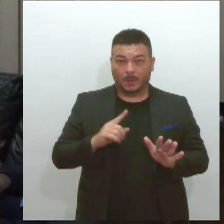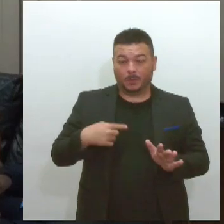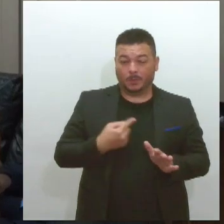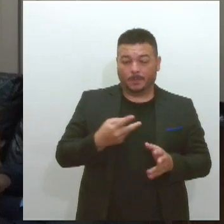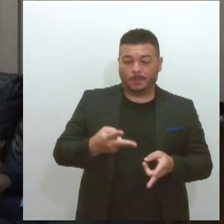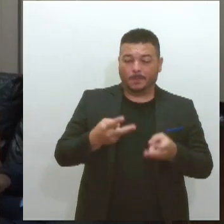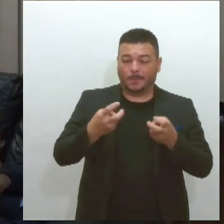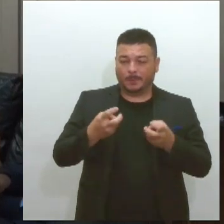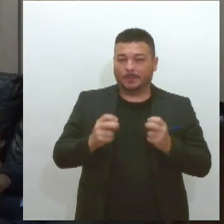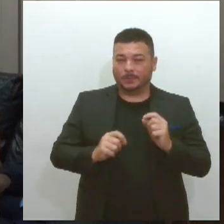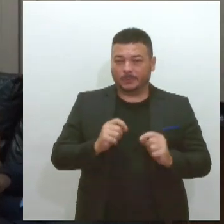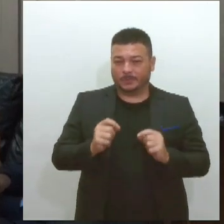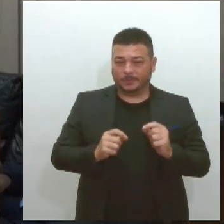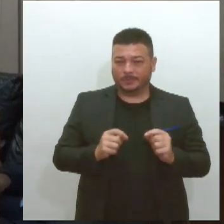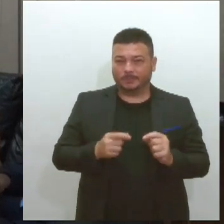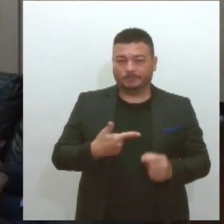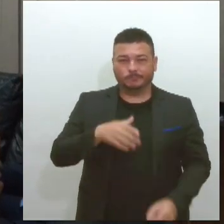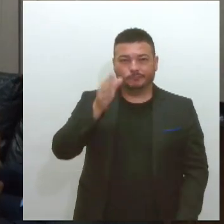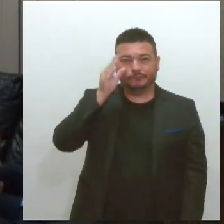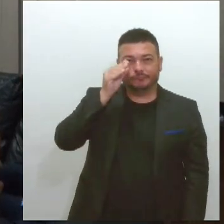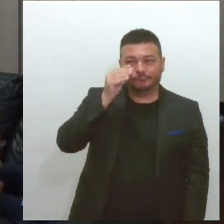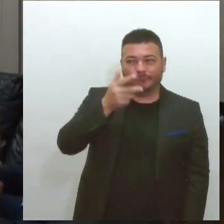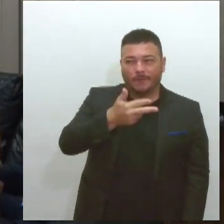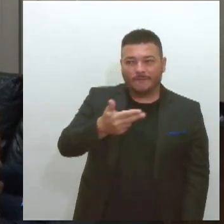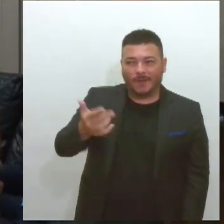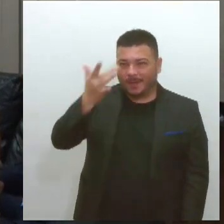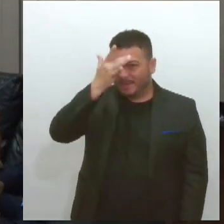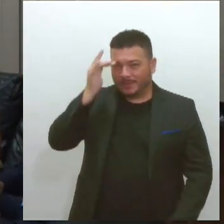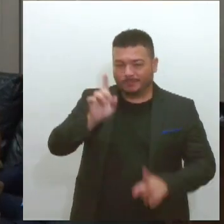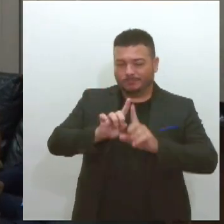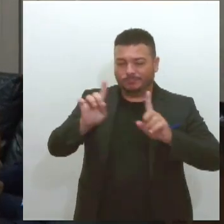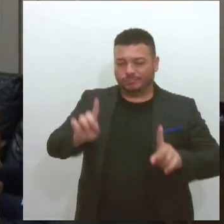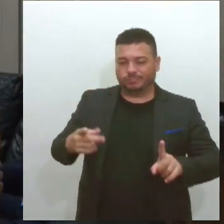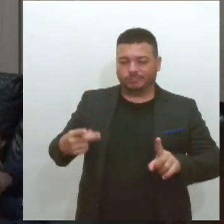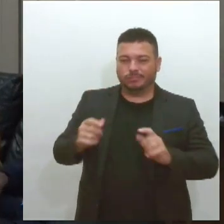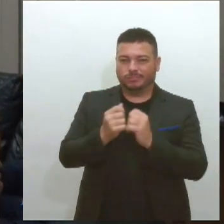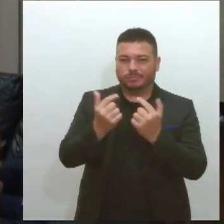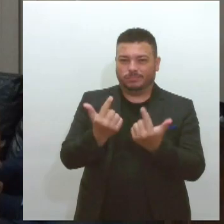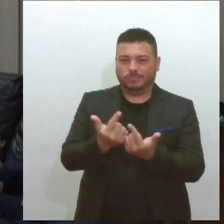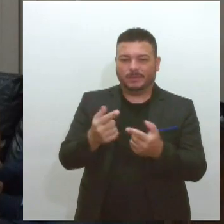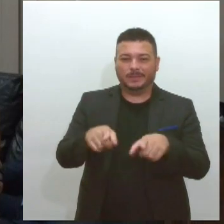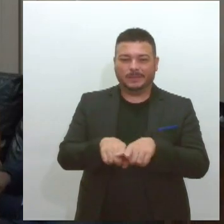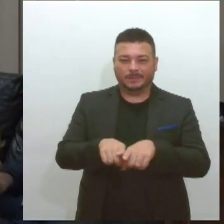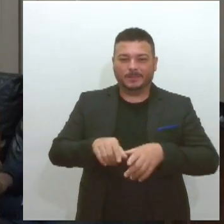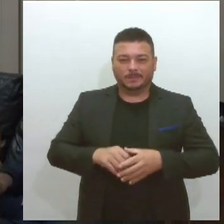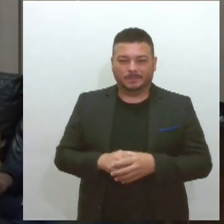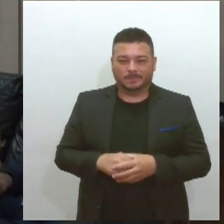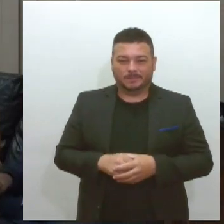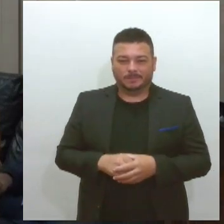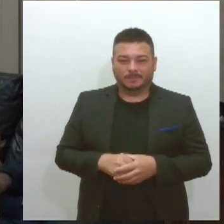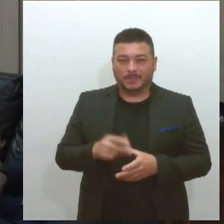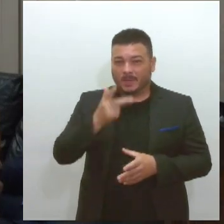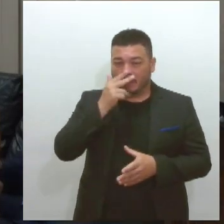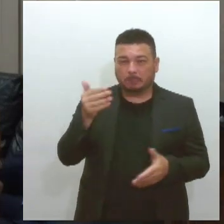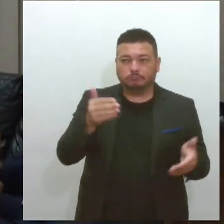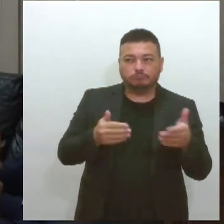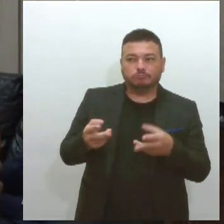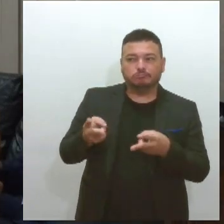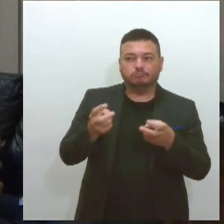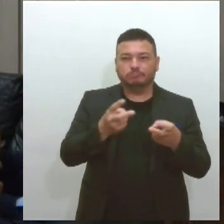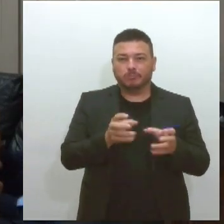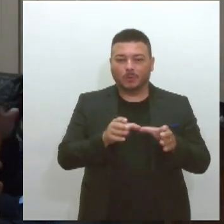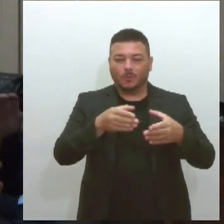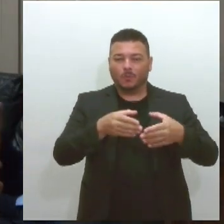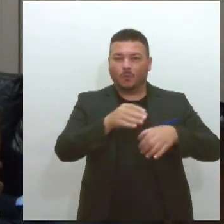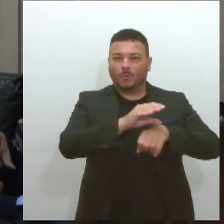curiosidade que despertou em vários servidores da própria Assembleia Legislativa, que vem o dia a dia da Comissão de Constituição e Justiça, mas